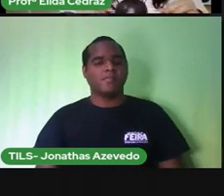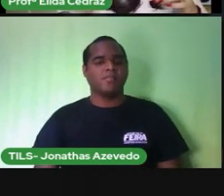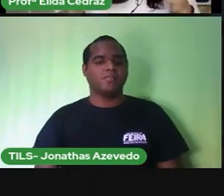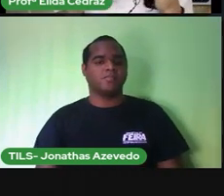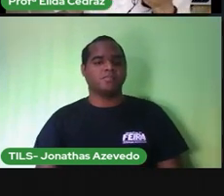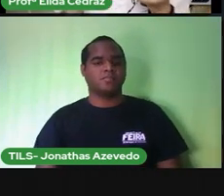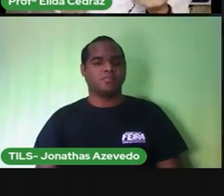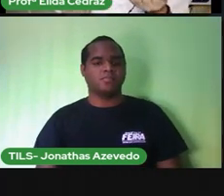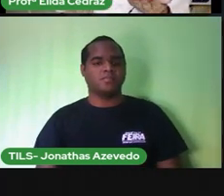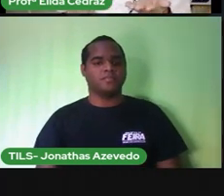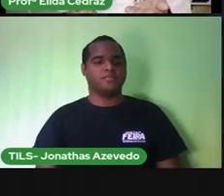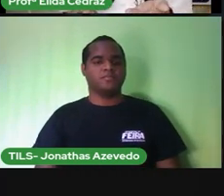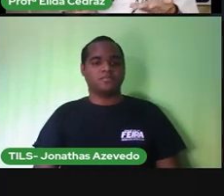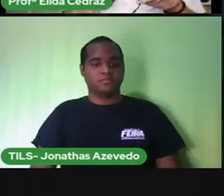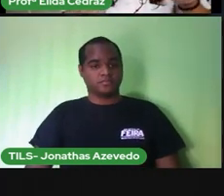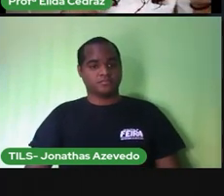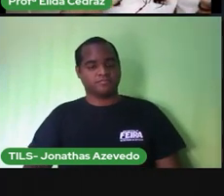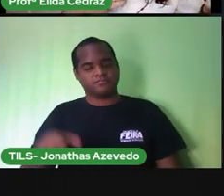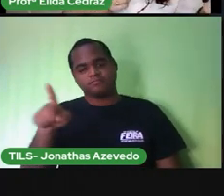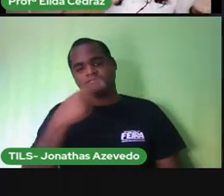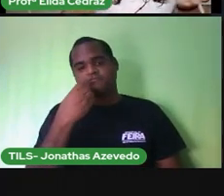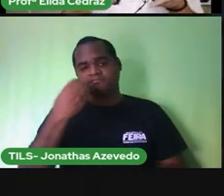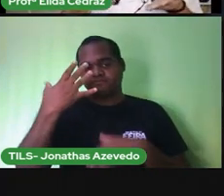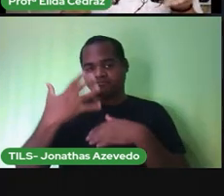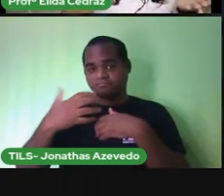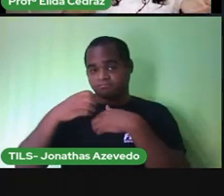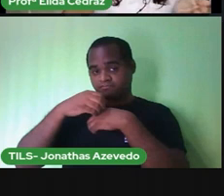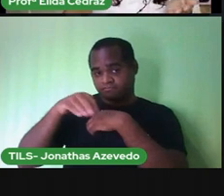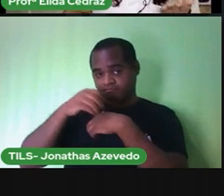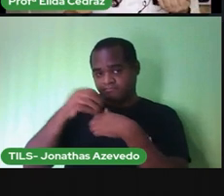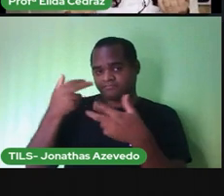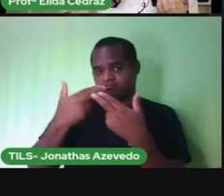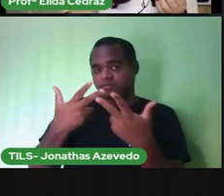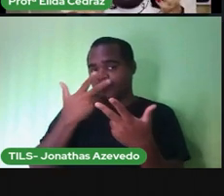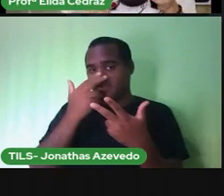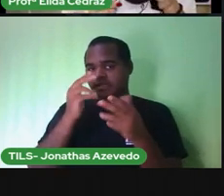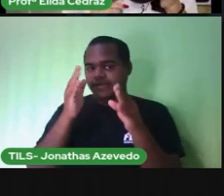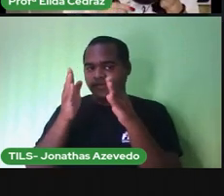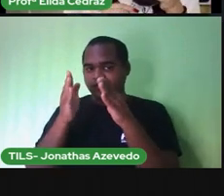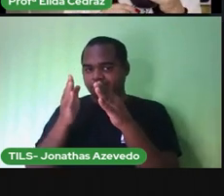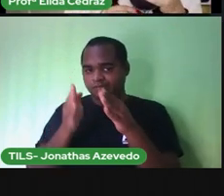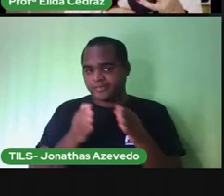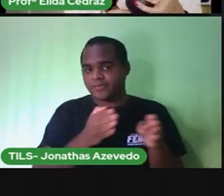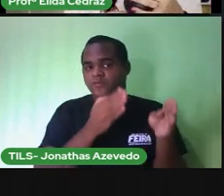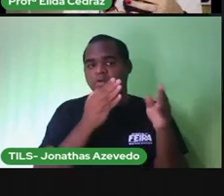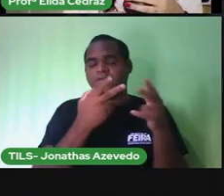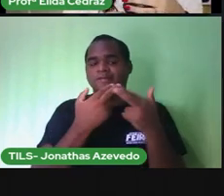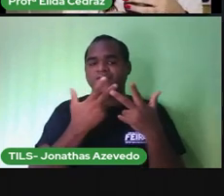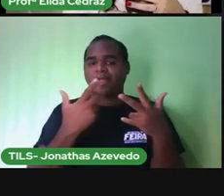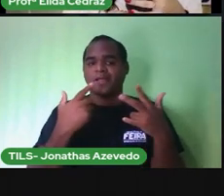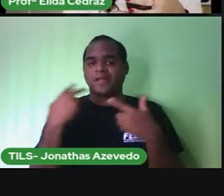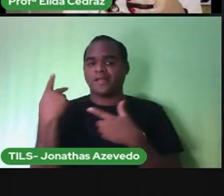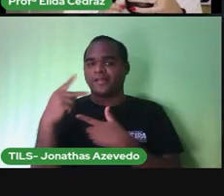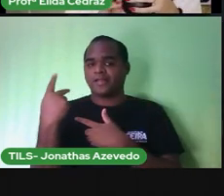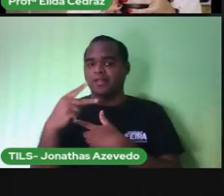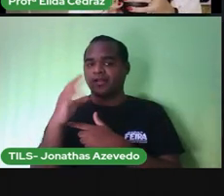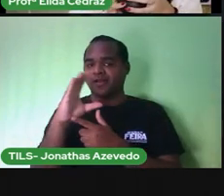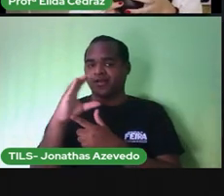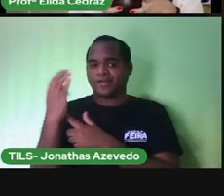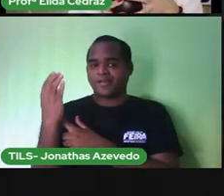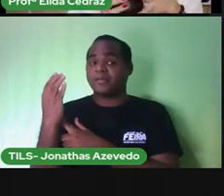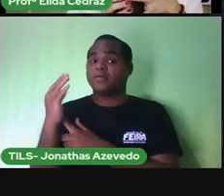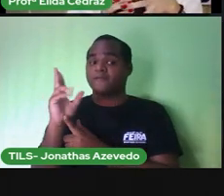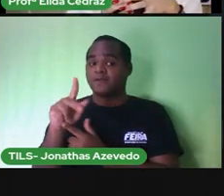Quem oferece essa divisão do tempo para a gente é o movimento mais curto,